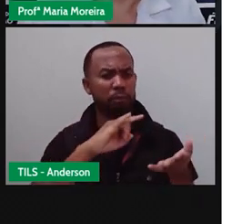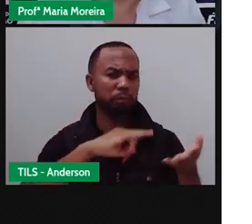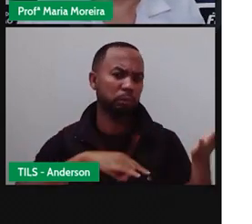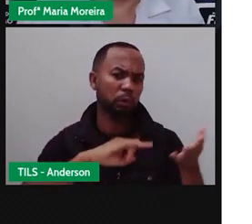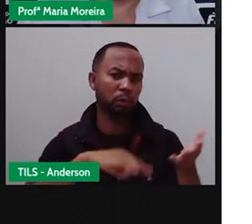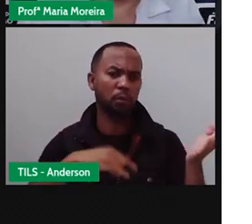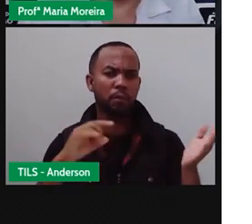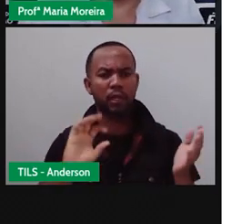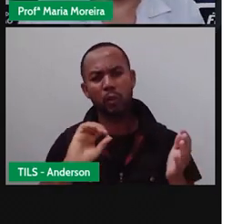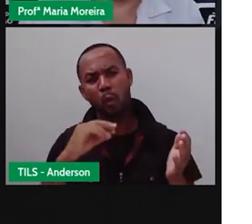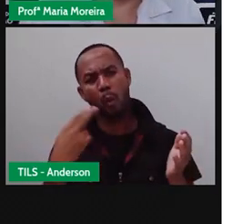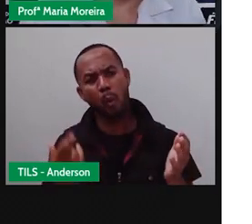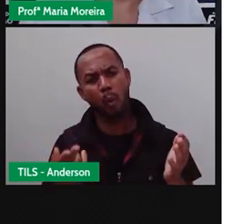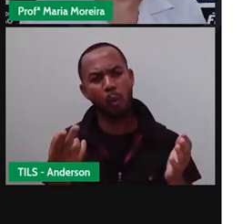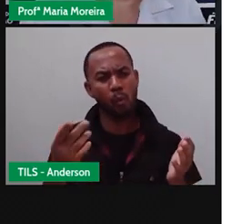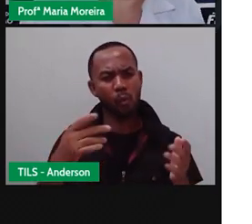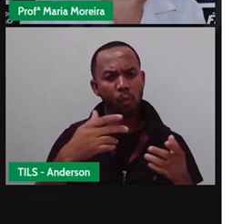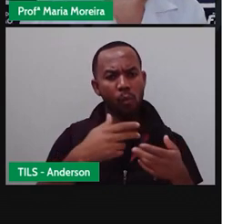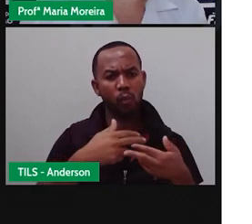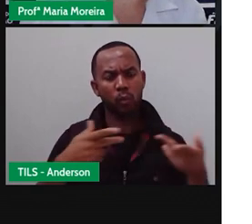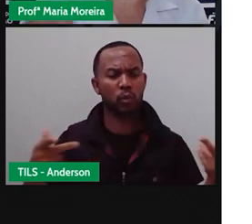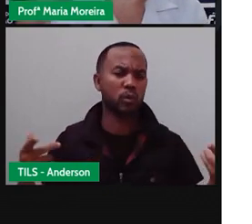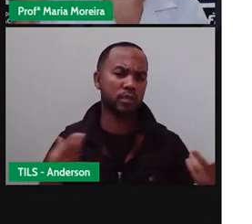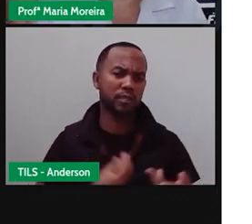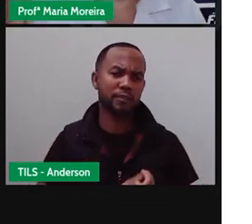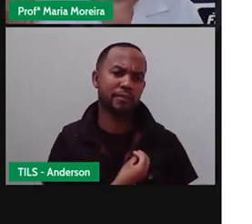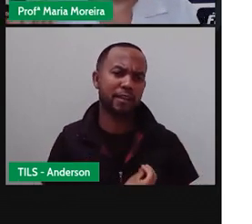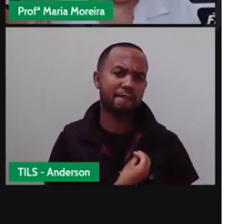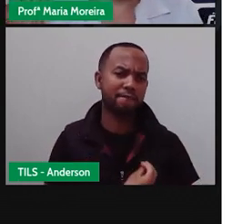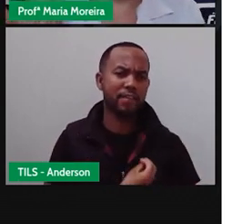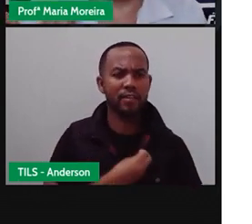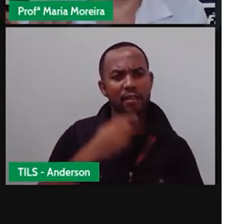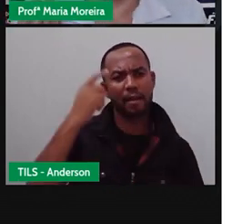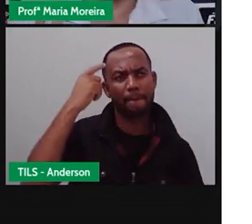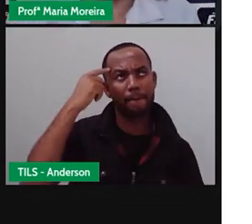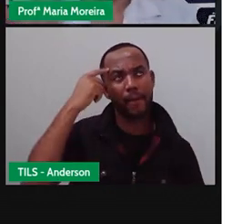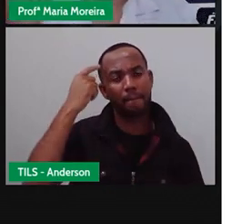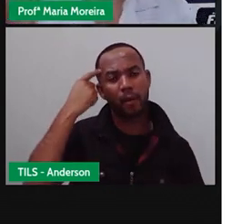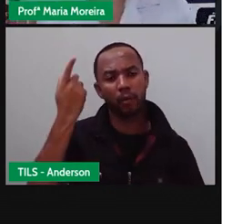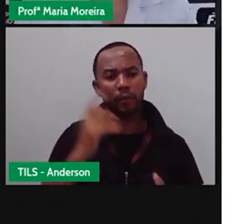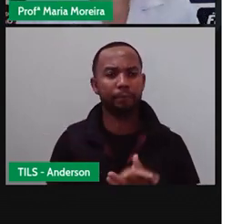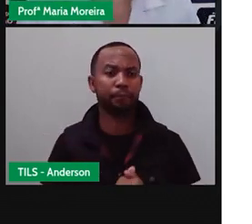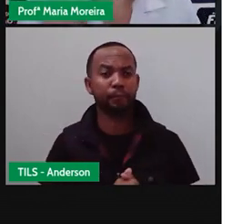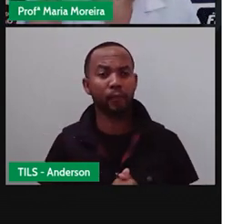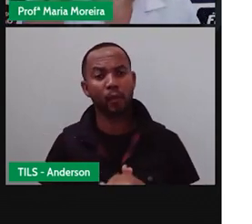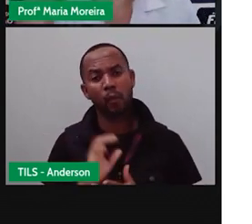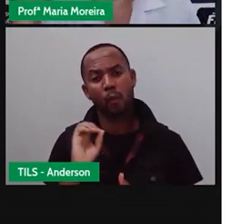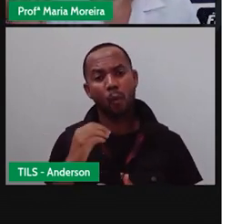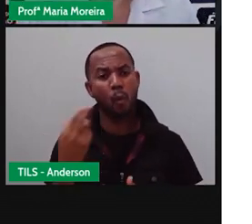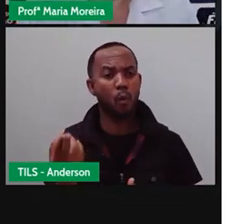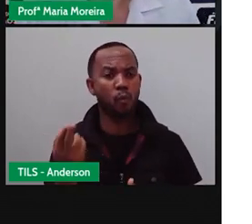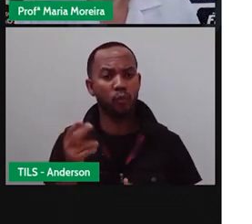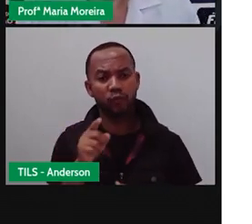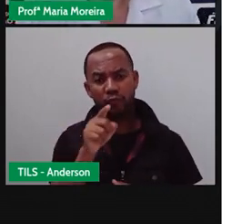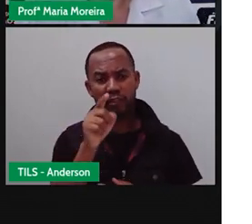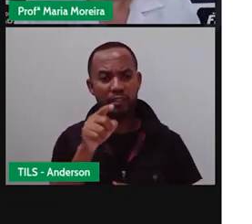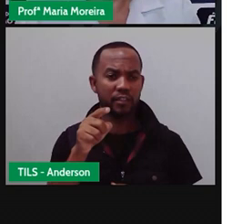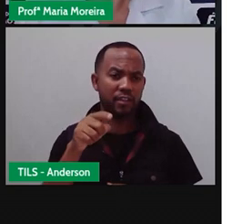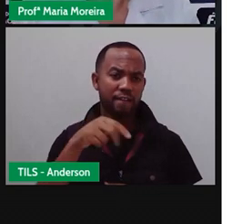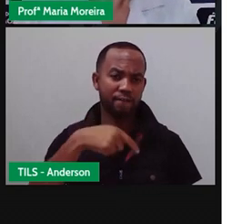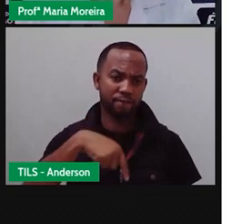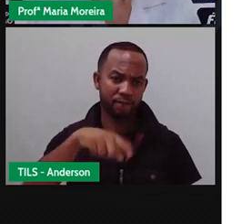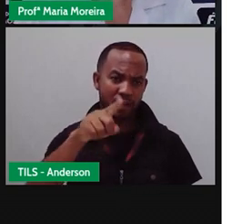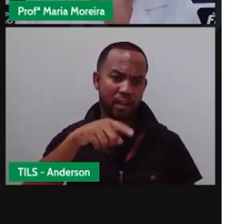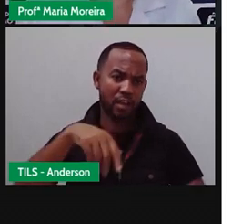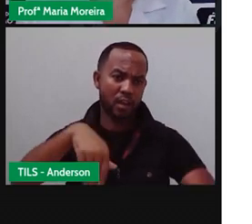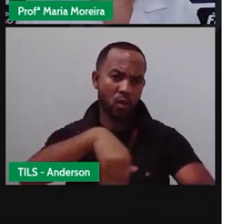memória. Quando a Pró falou assim, olha, eu faço listas até pra ir ao comércio. Se eu for ao comércio, eu vou lá e faço uma